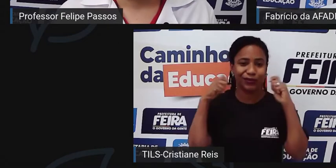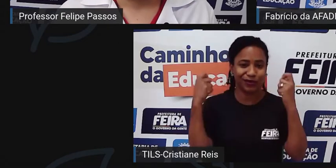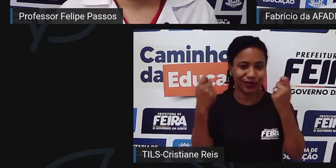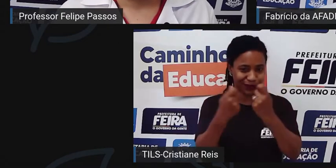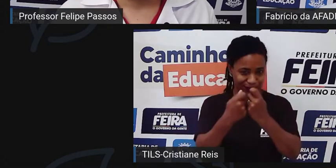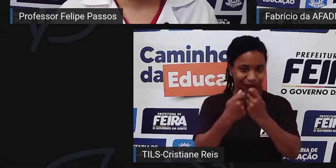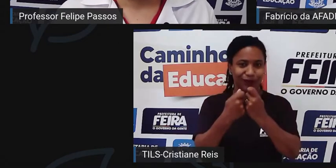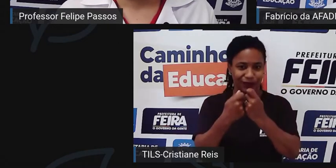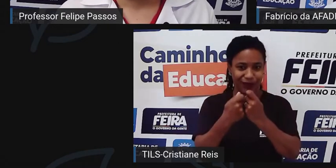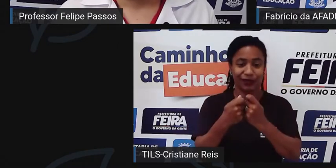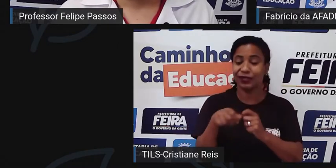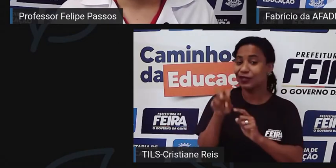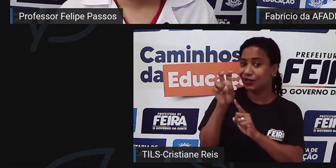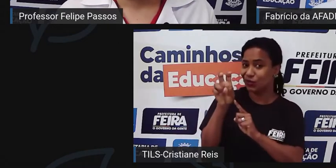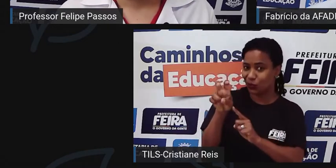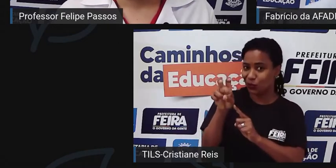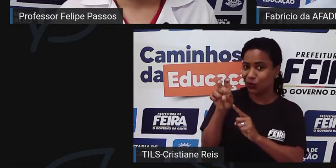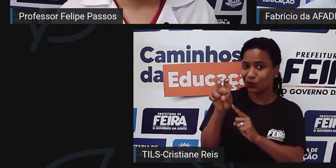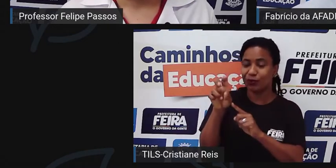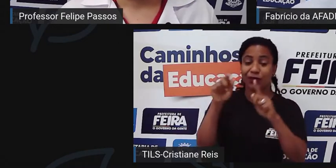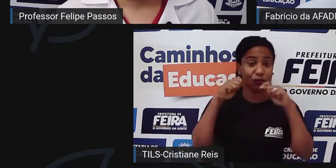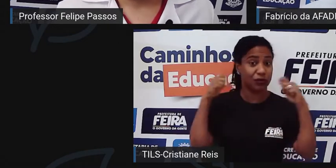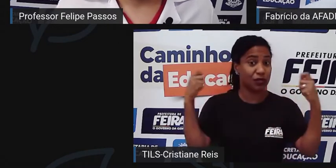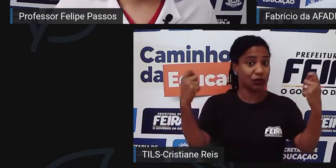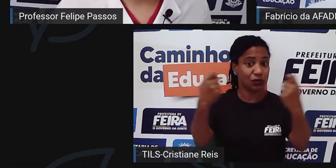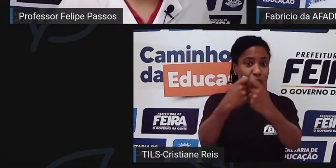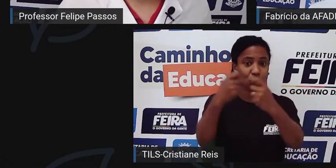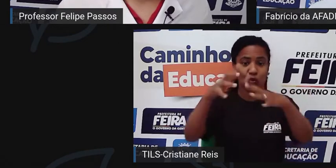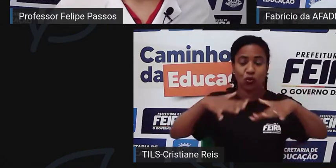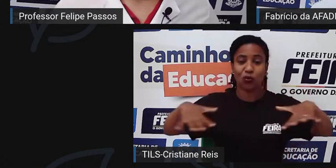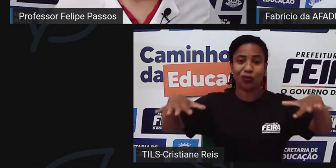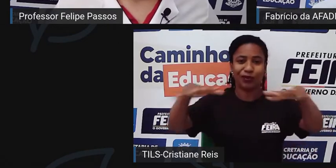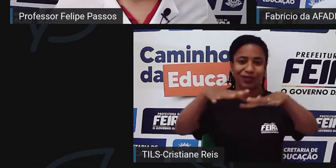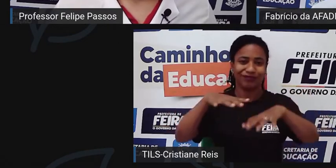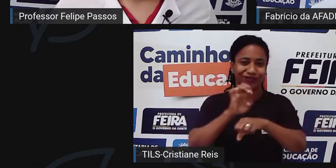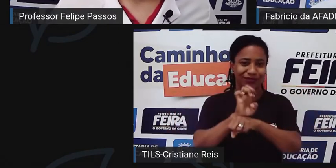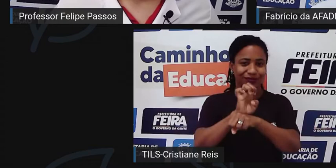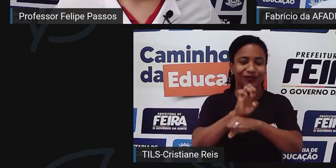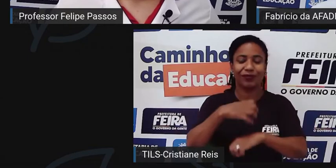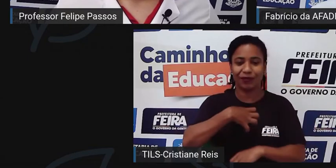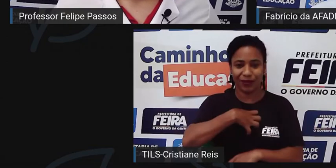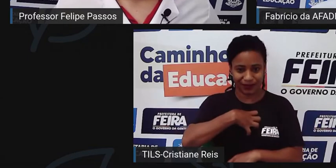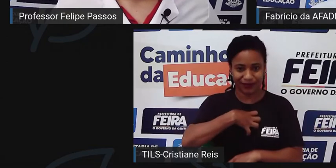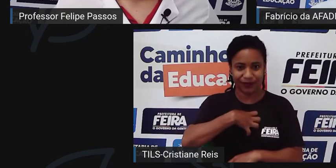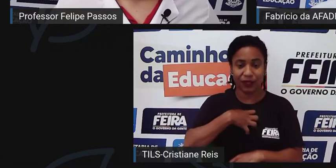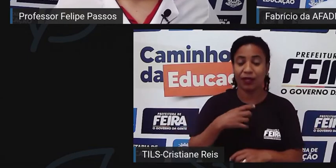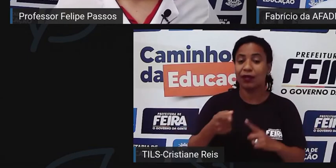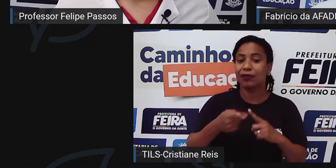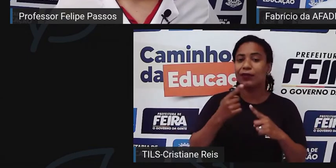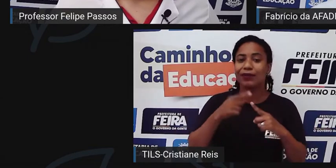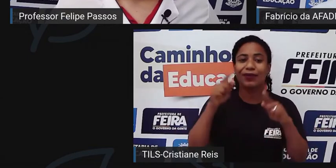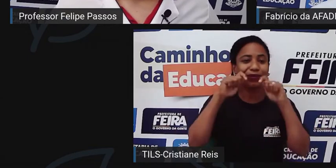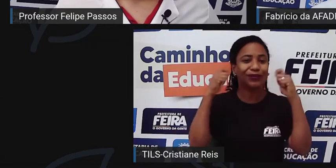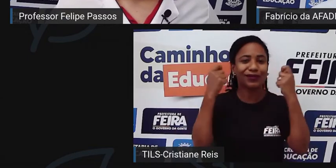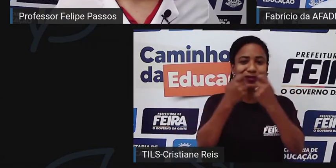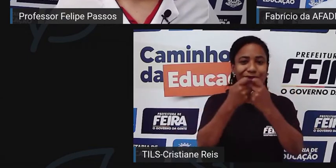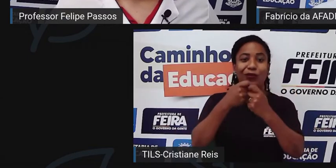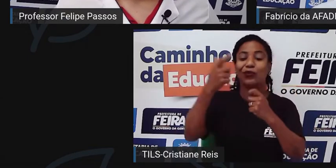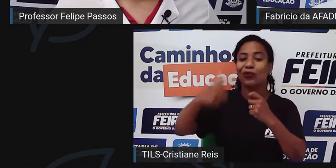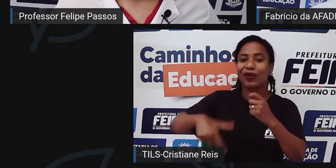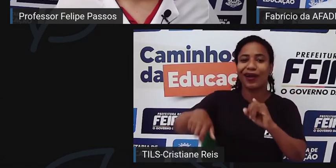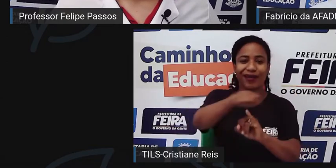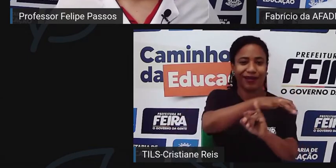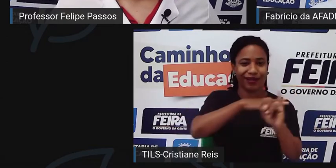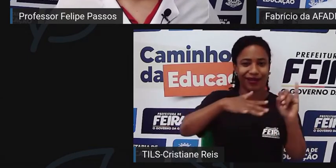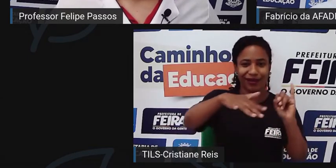são cinco associações criadas, dentro do estado da Bahia. A primeira associação criada foi a de Ilhéus, a PDEF.